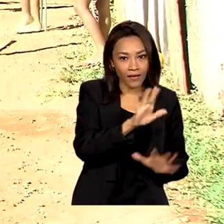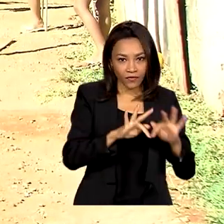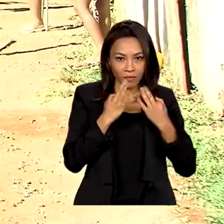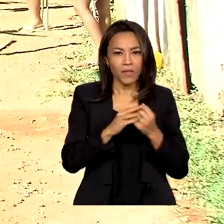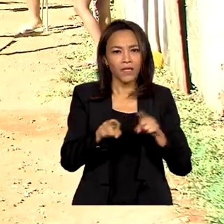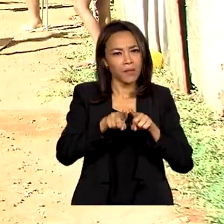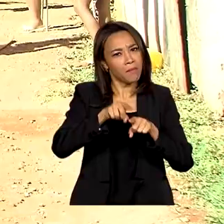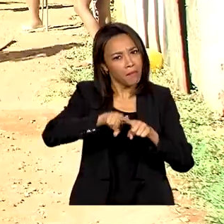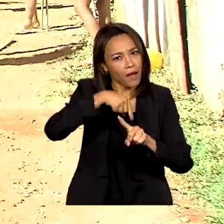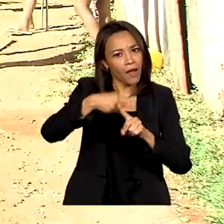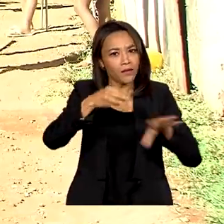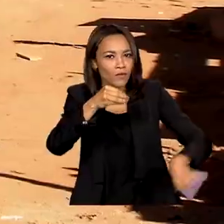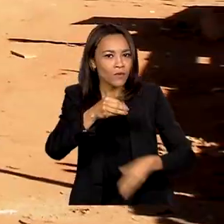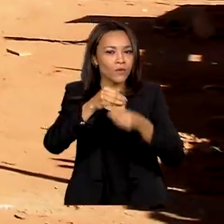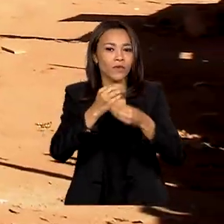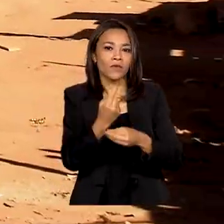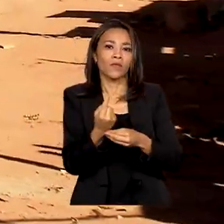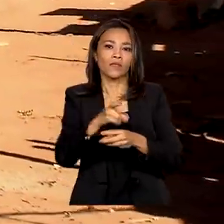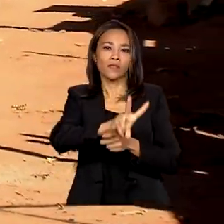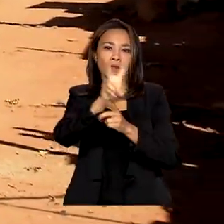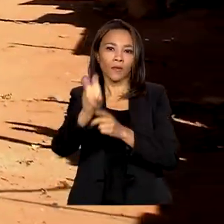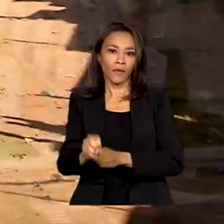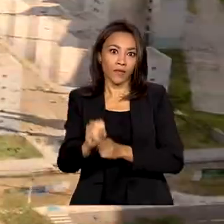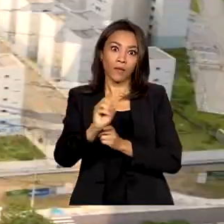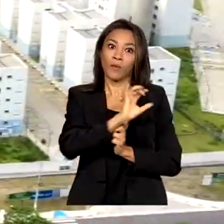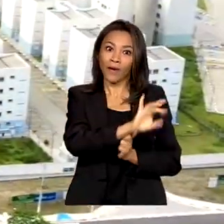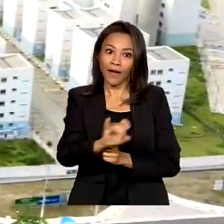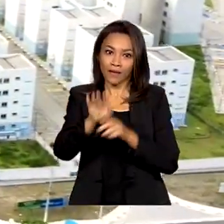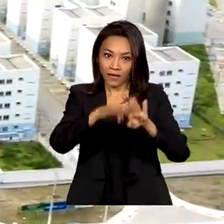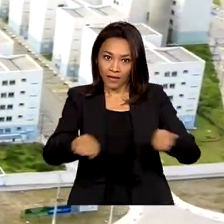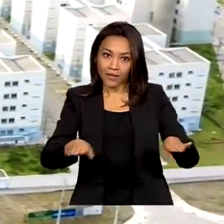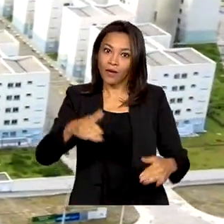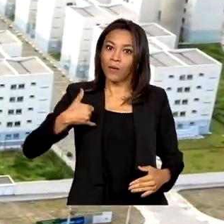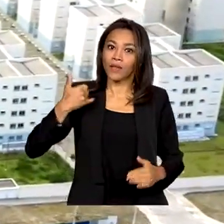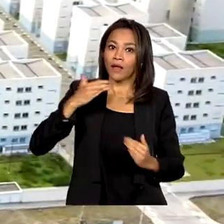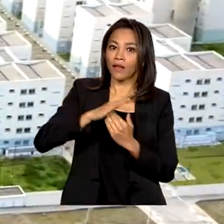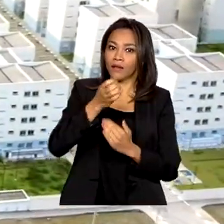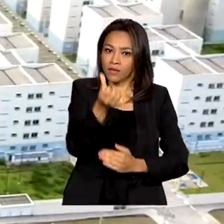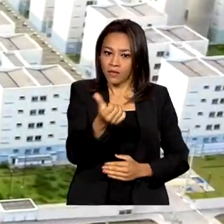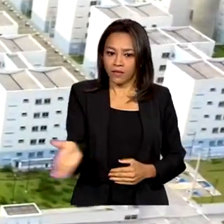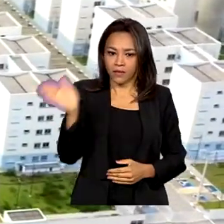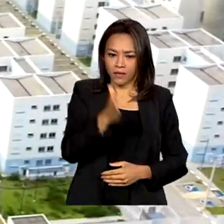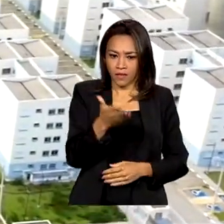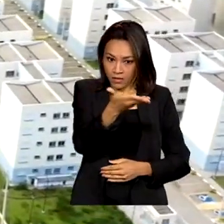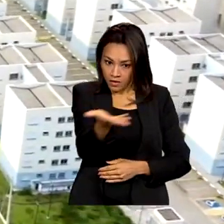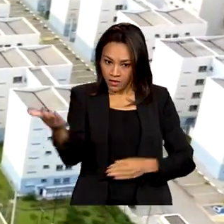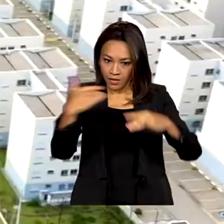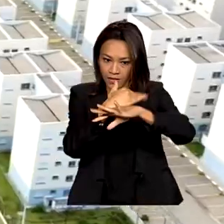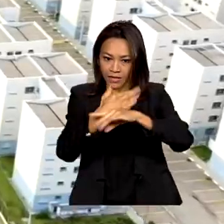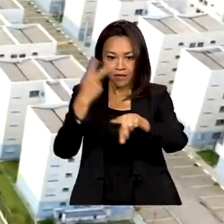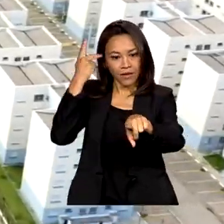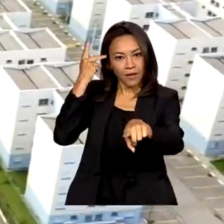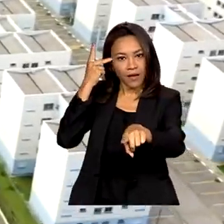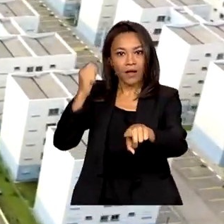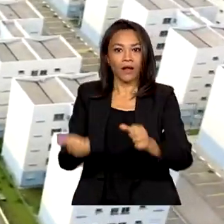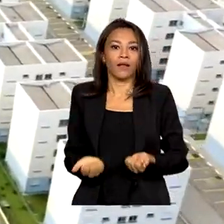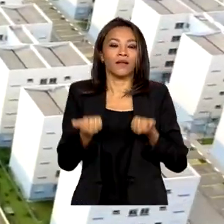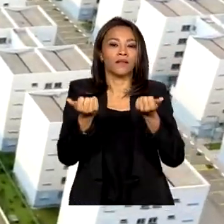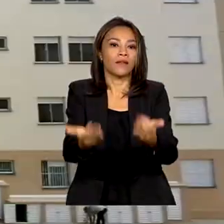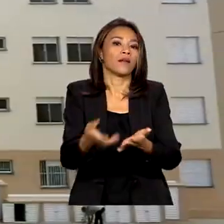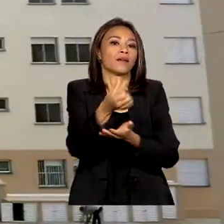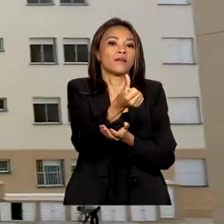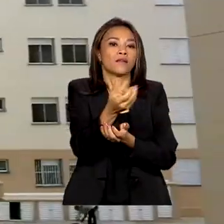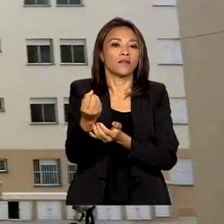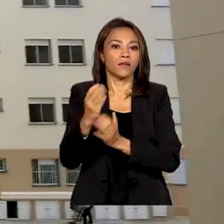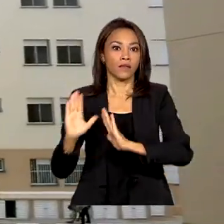150 reais por criança de até 6 anos. Em Bertioga, São Paulo, o governo federal entrega 600 unidades